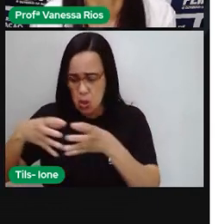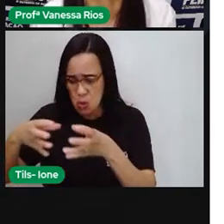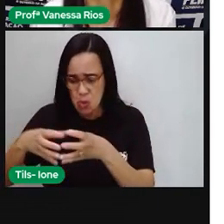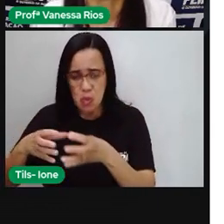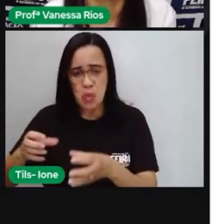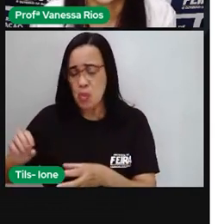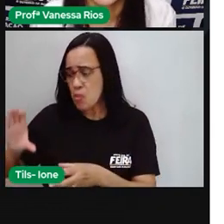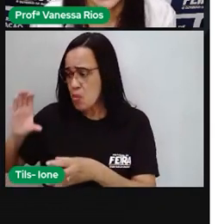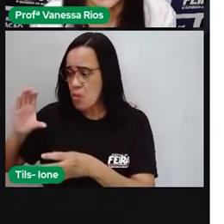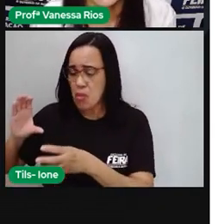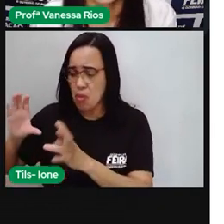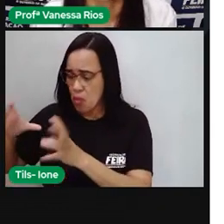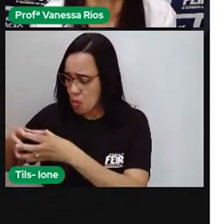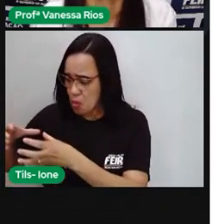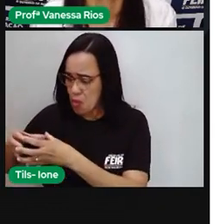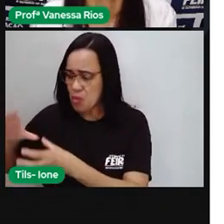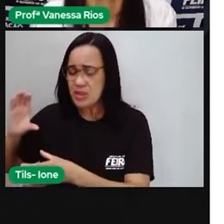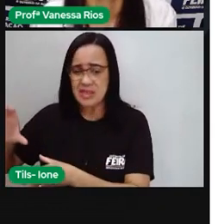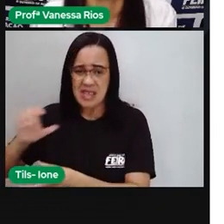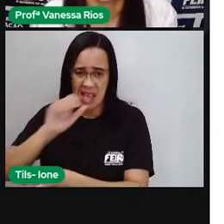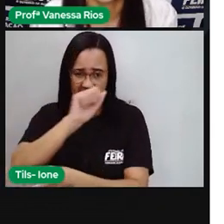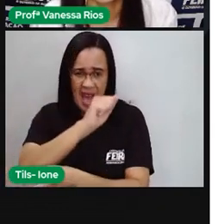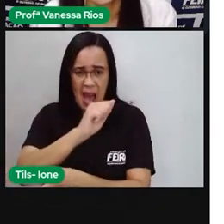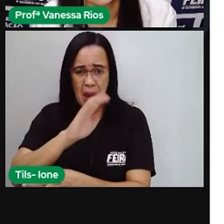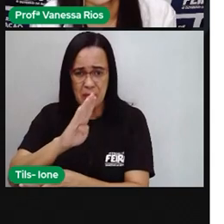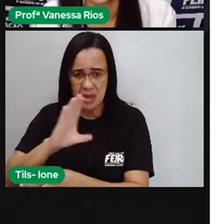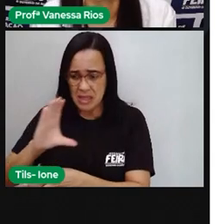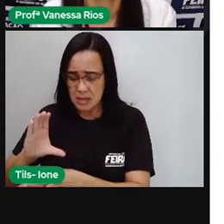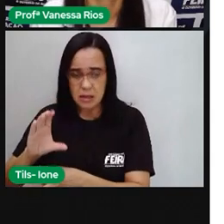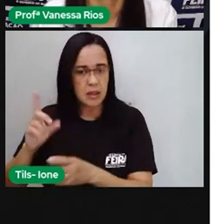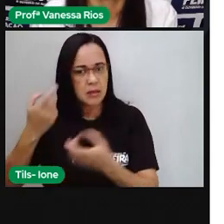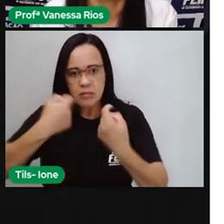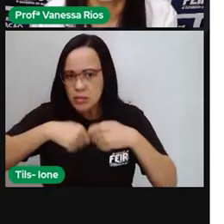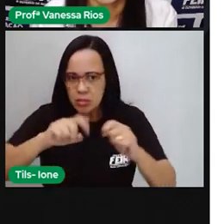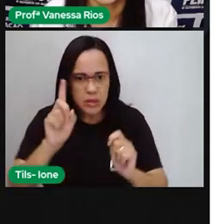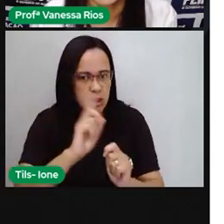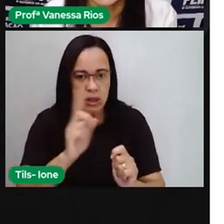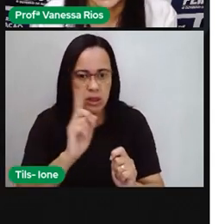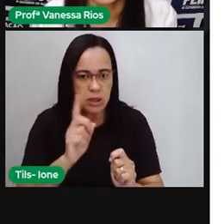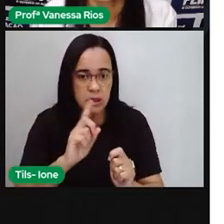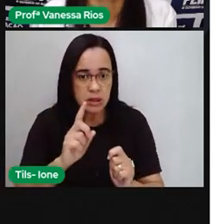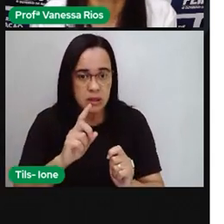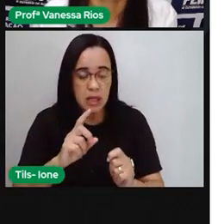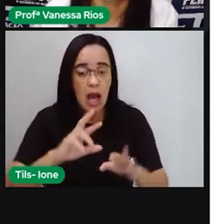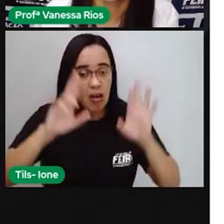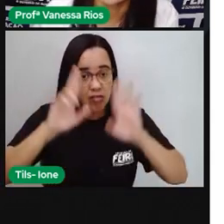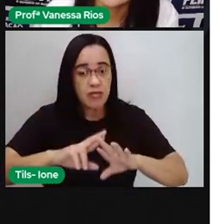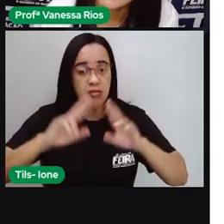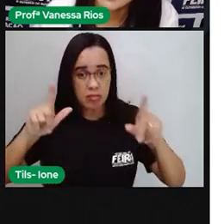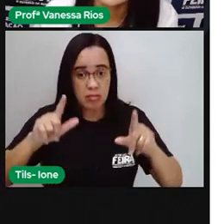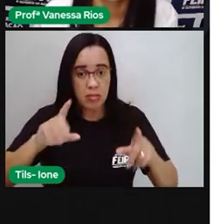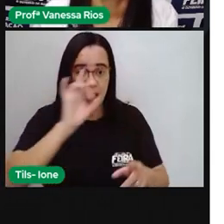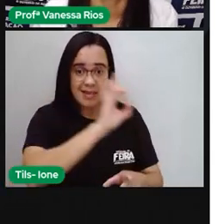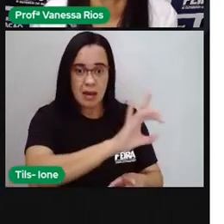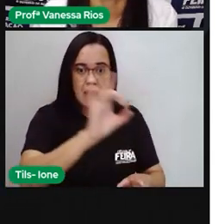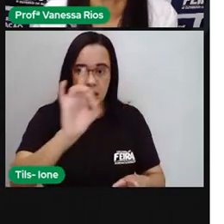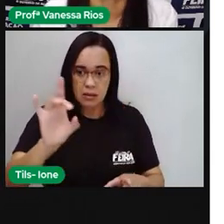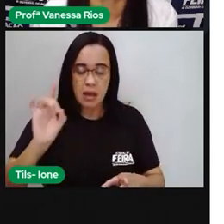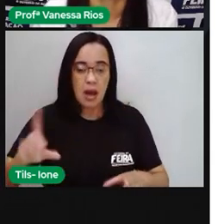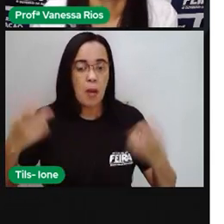pior, não existe, né? Existem diferenças e cada um tem que ser valorizado justamente por ser